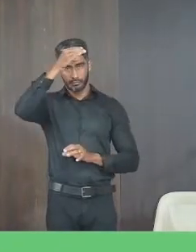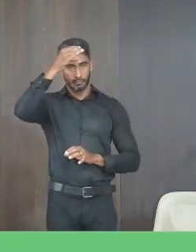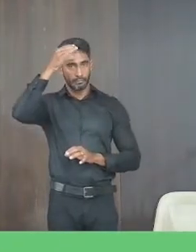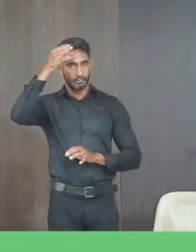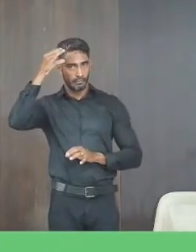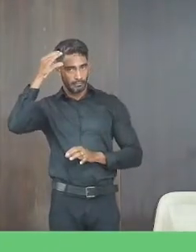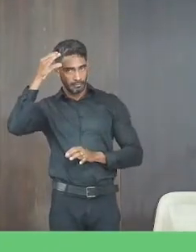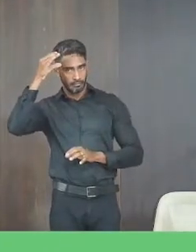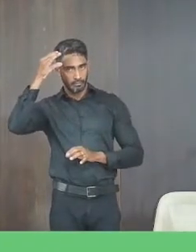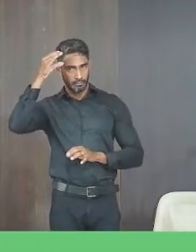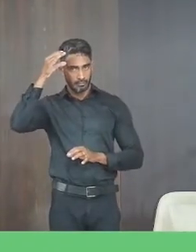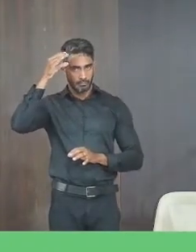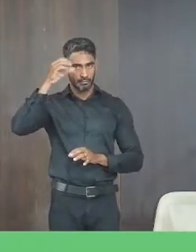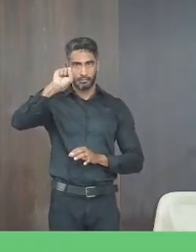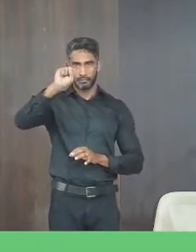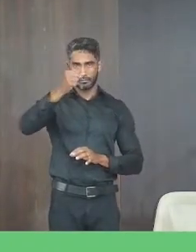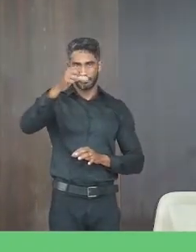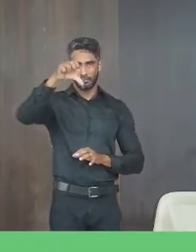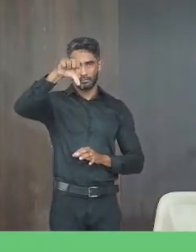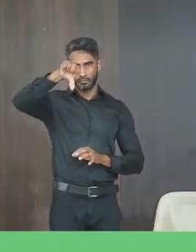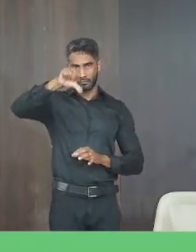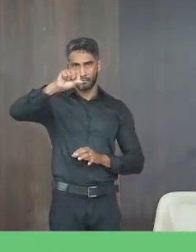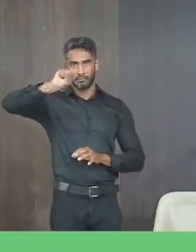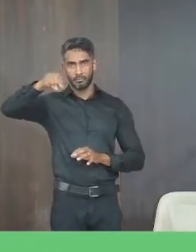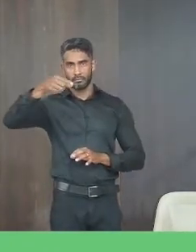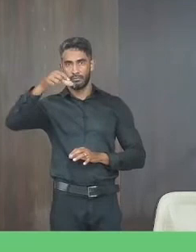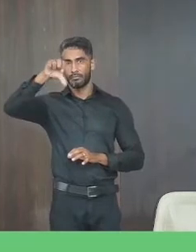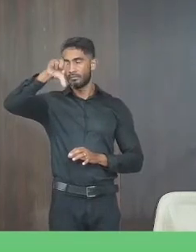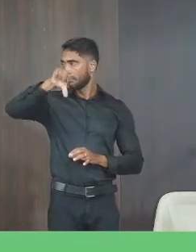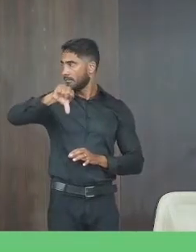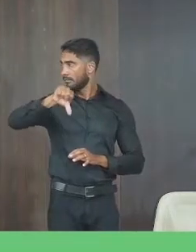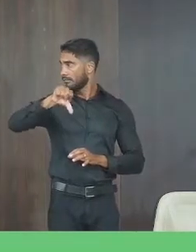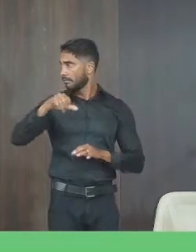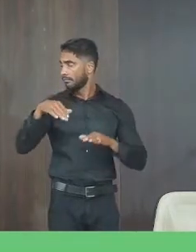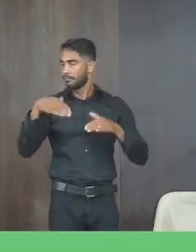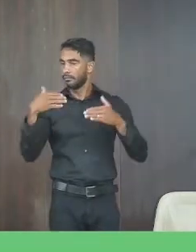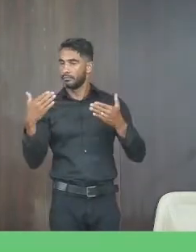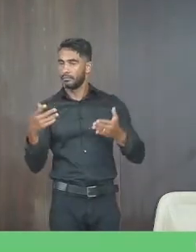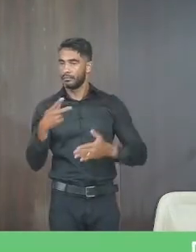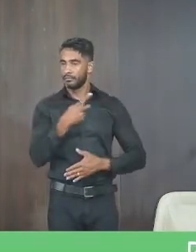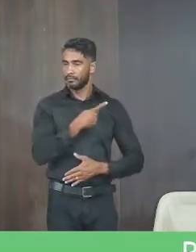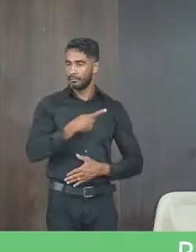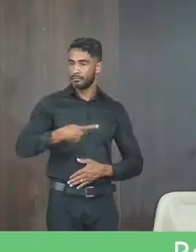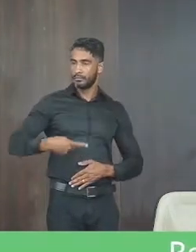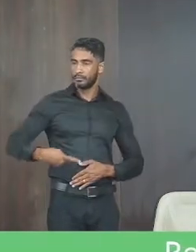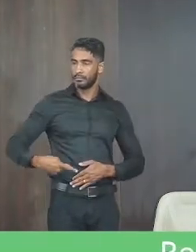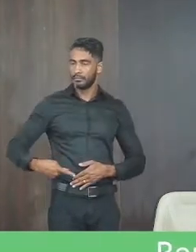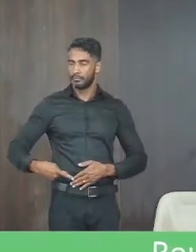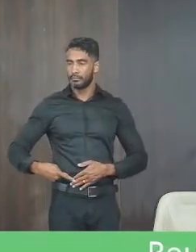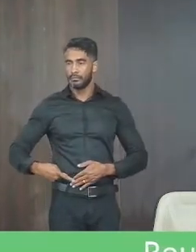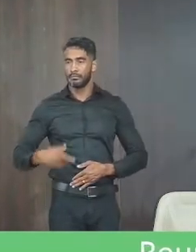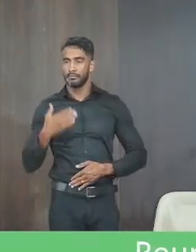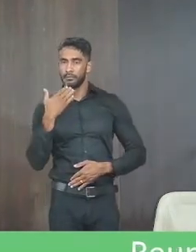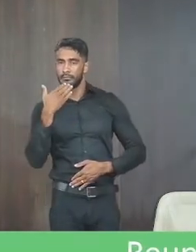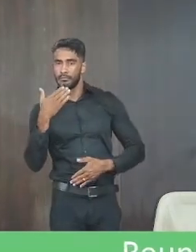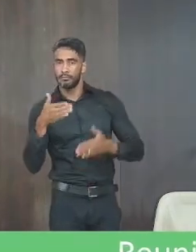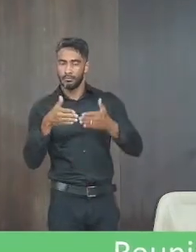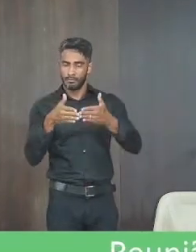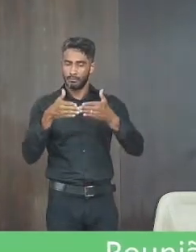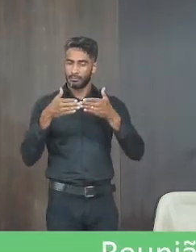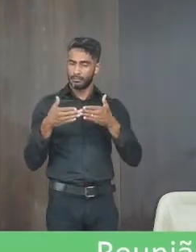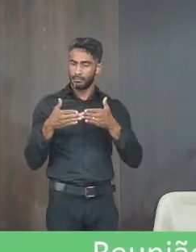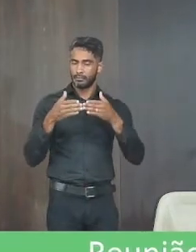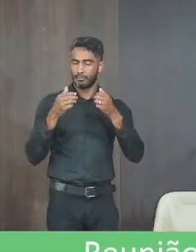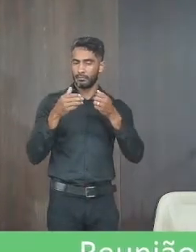FM estéreo 89,9 senhor presidente eu fiz um requerimento de uma moção de